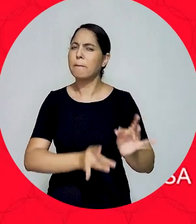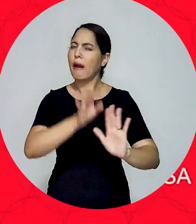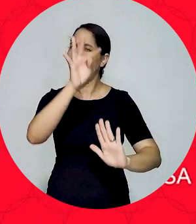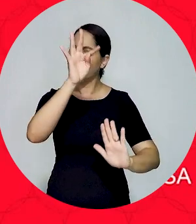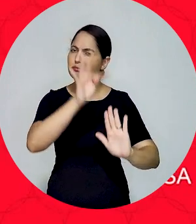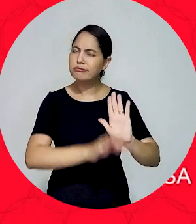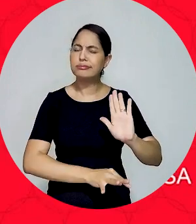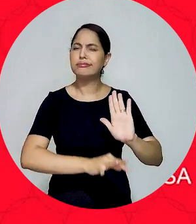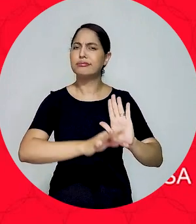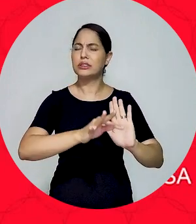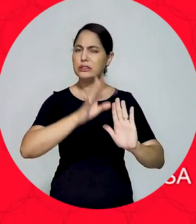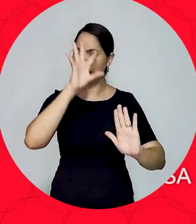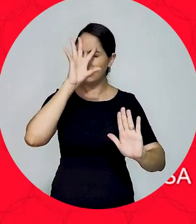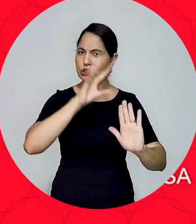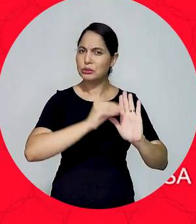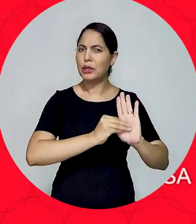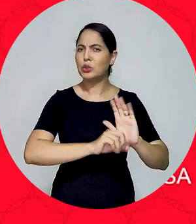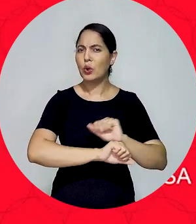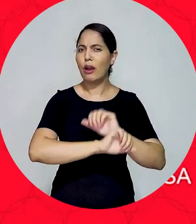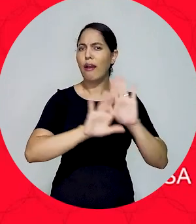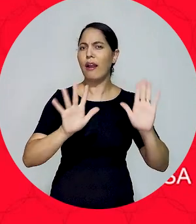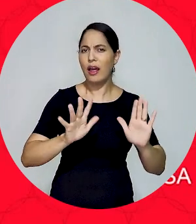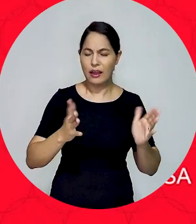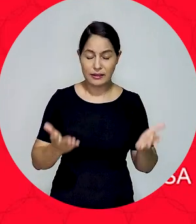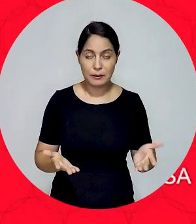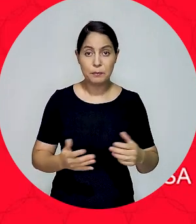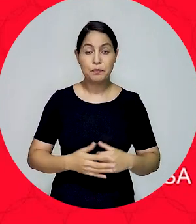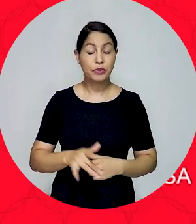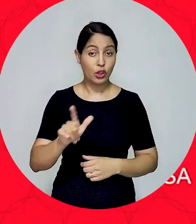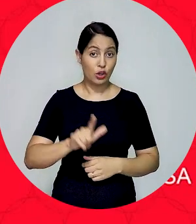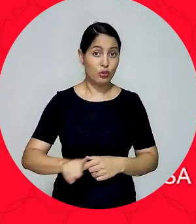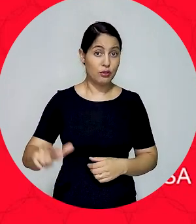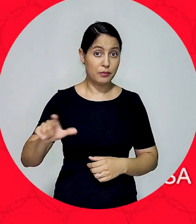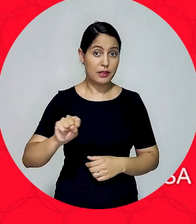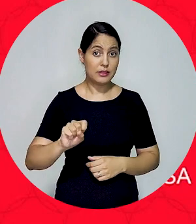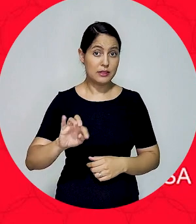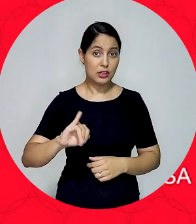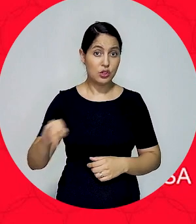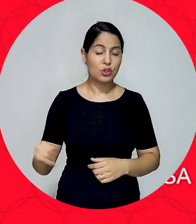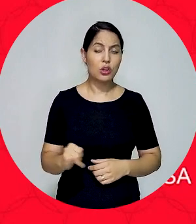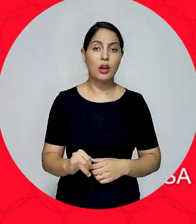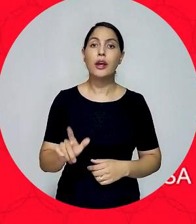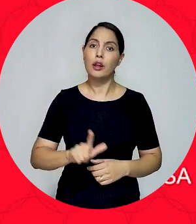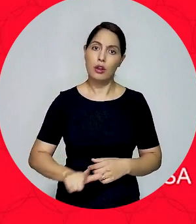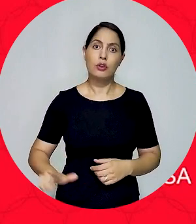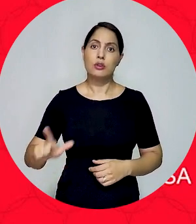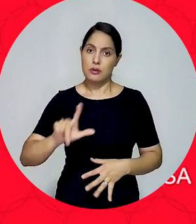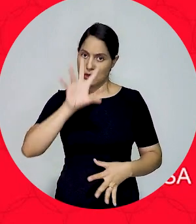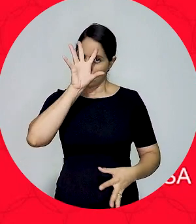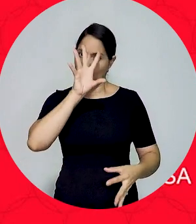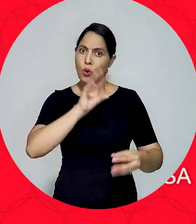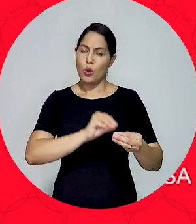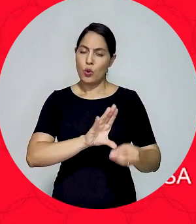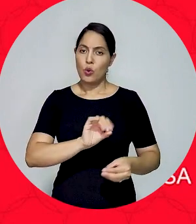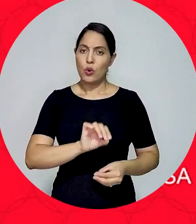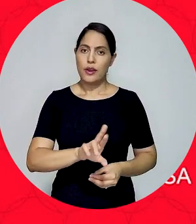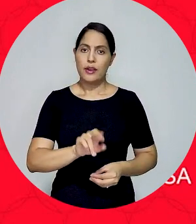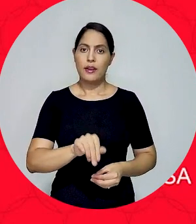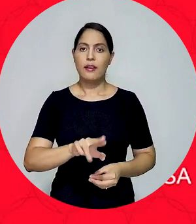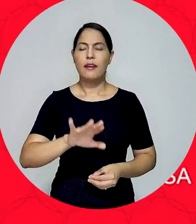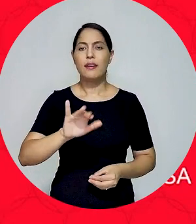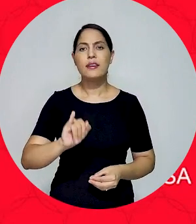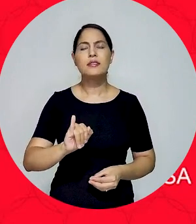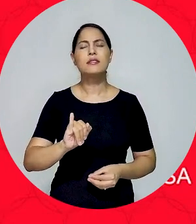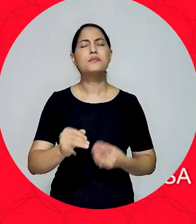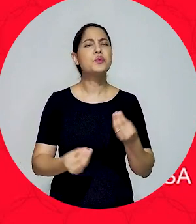coesão as questões que vão sendo analisadas pelo STJ, e também coerência substancial,